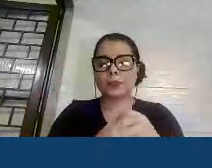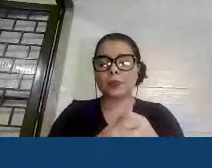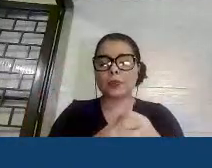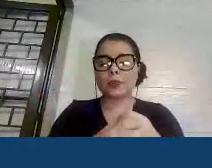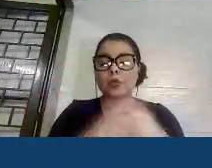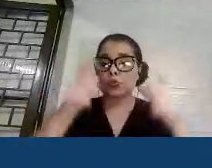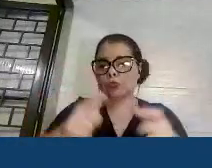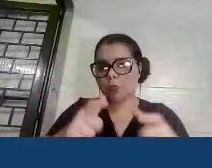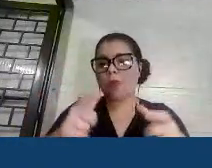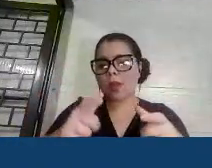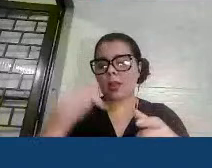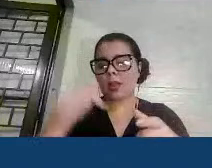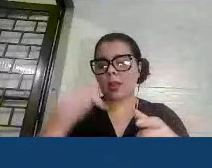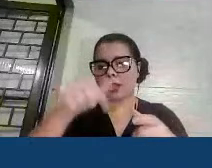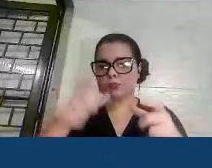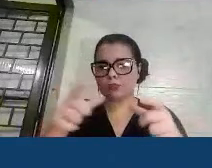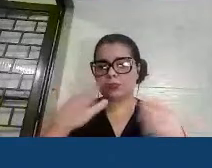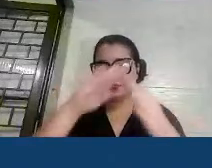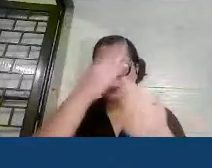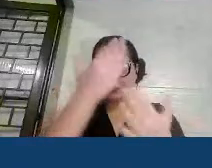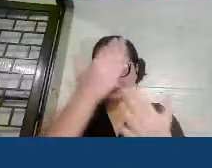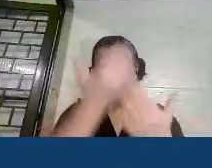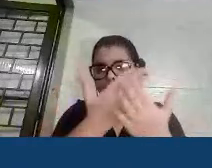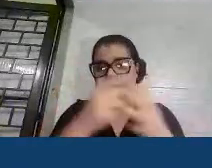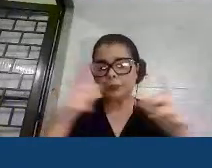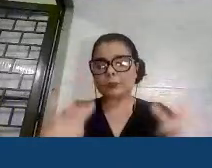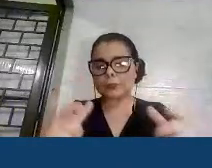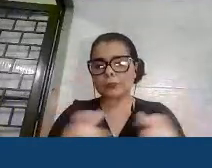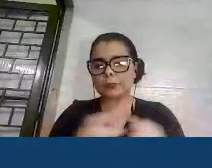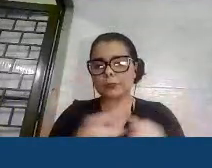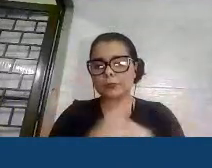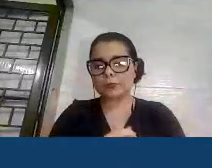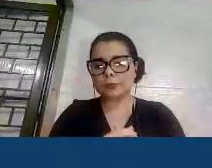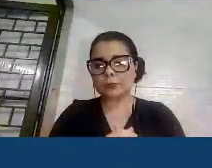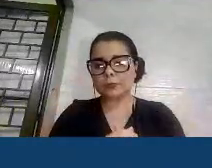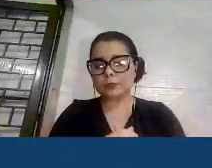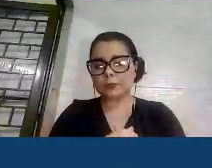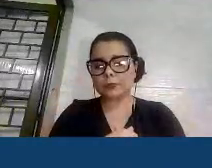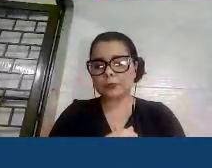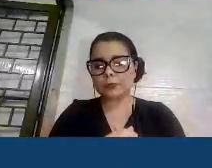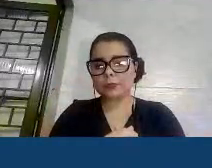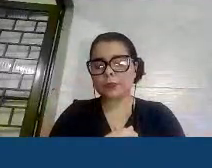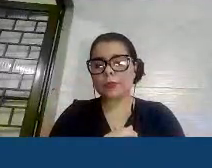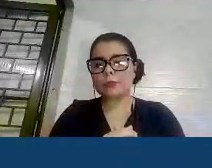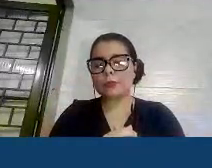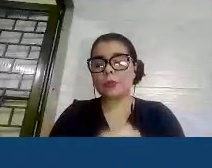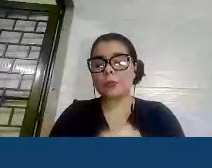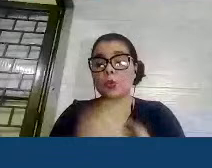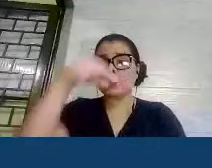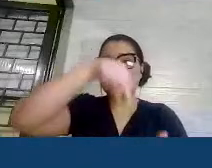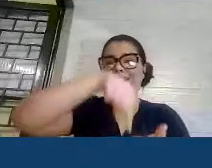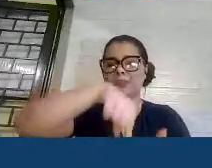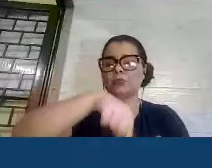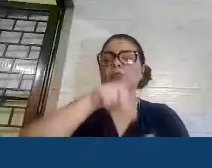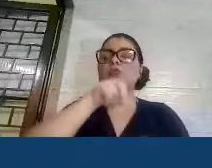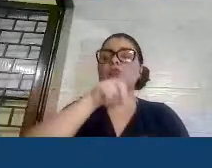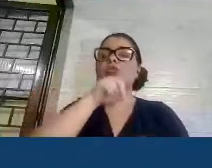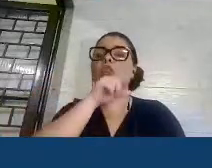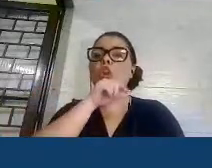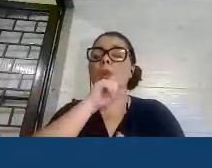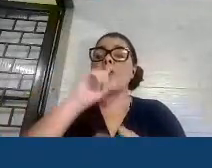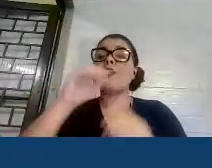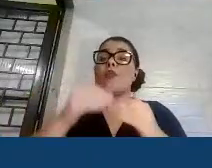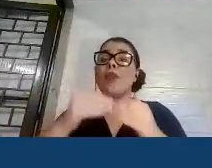rede aqui do Jarju, o Michael Jarju, ali no centro de Nelópolis, foi além, porque as outras